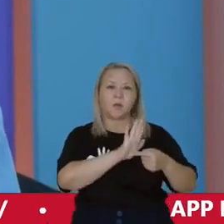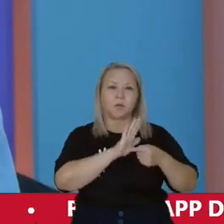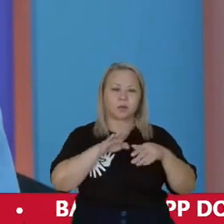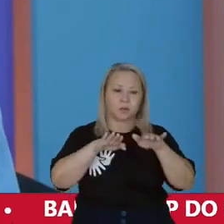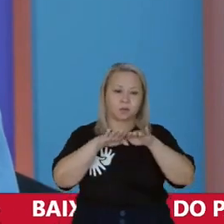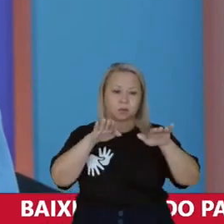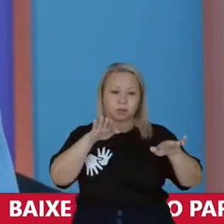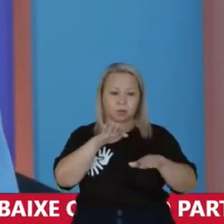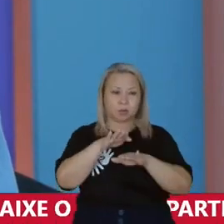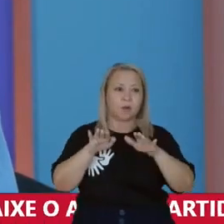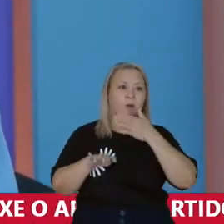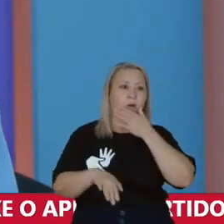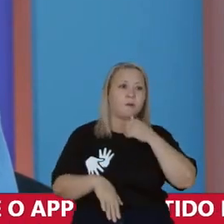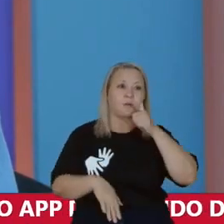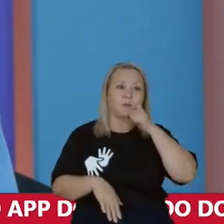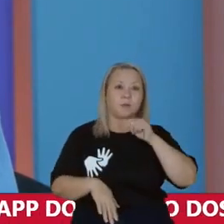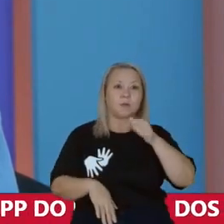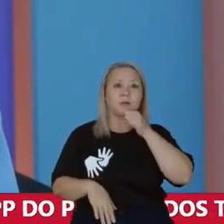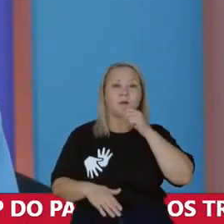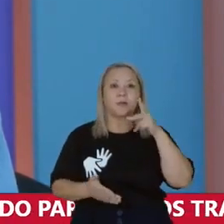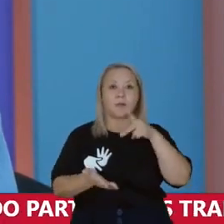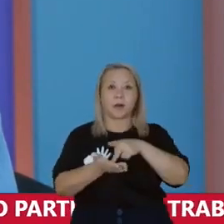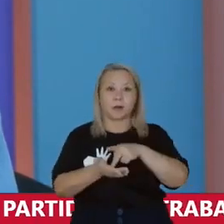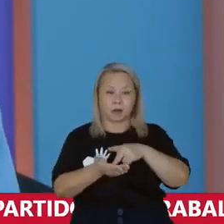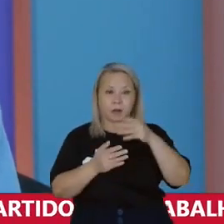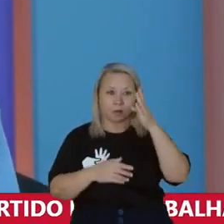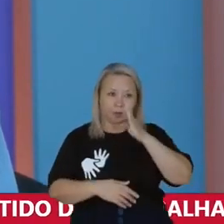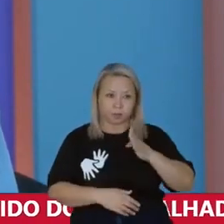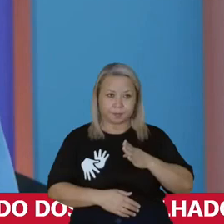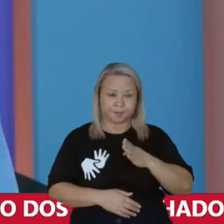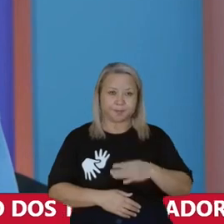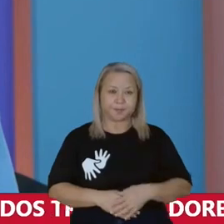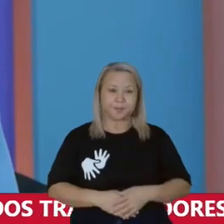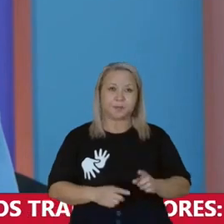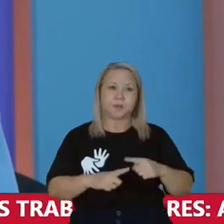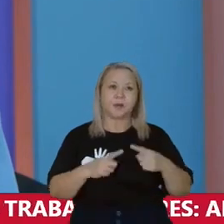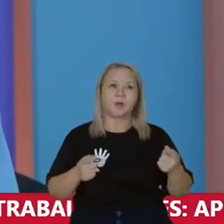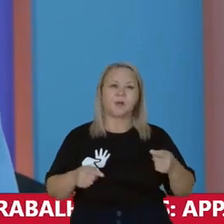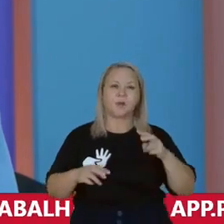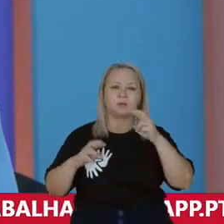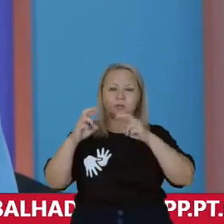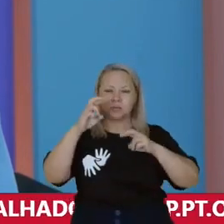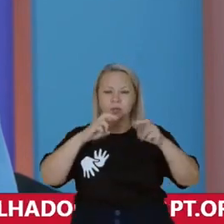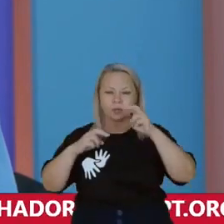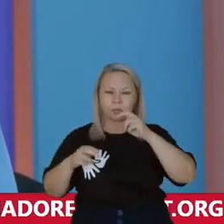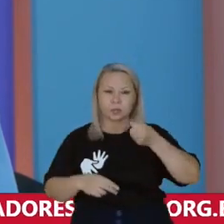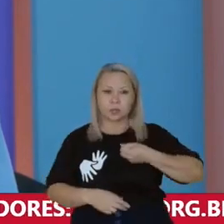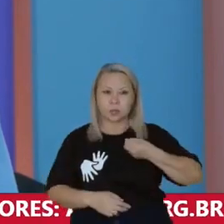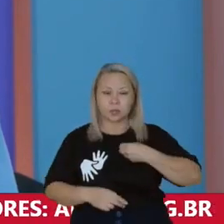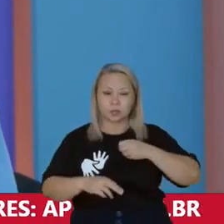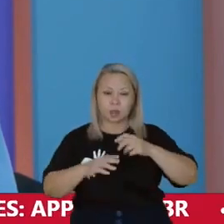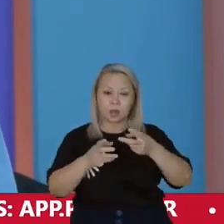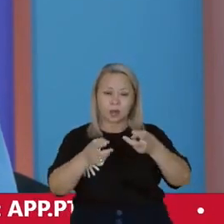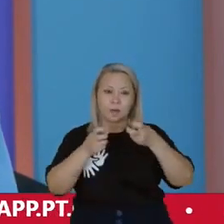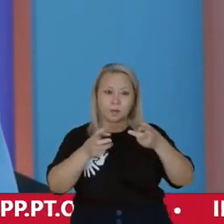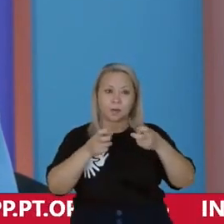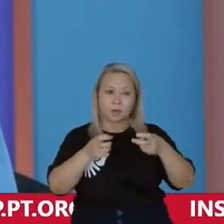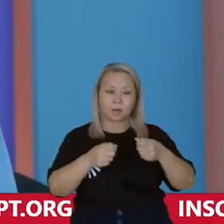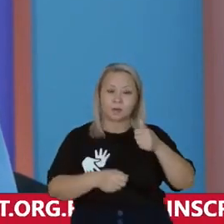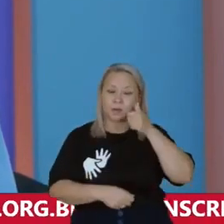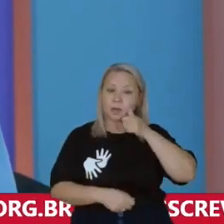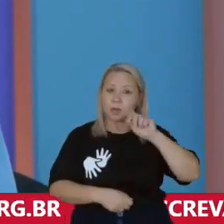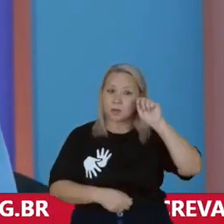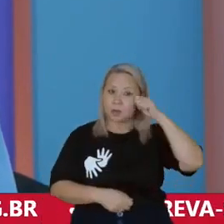desigualdade entre homens e mulheres Ainda é uma realidade no Brasil Mas quando olhamos os números Percebemos que as mulheres negras foram